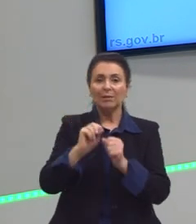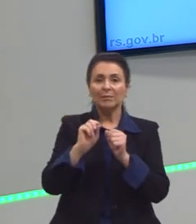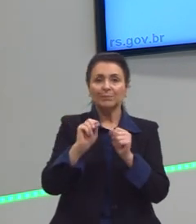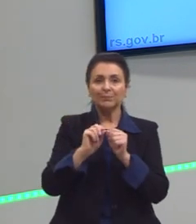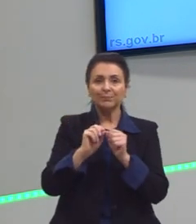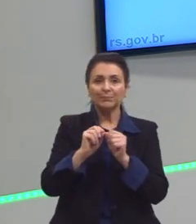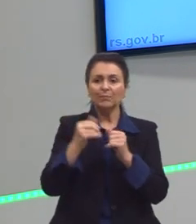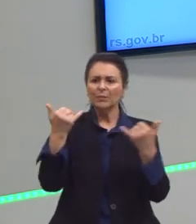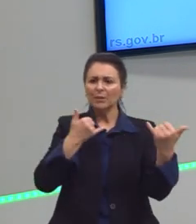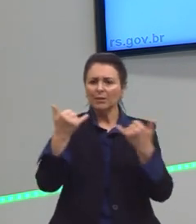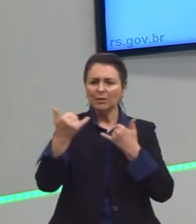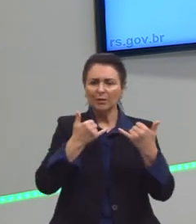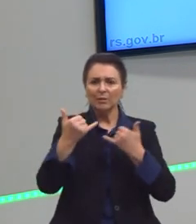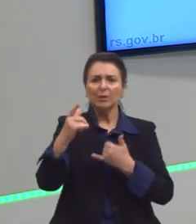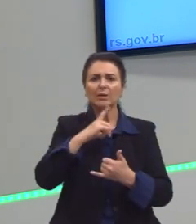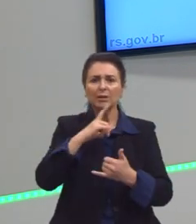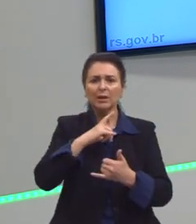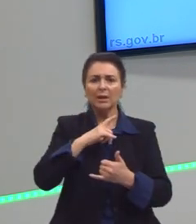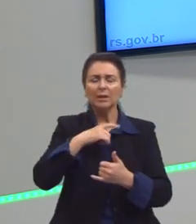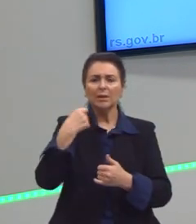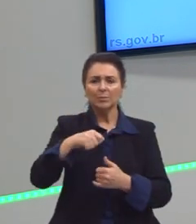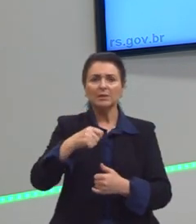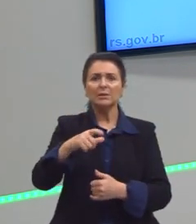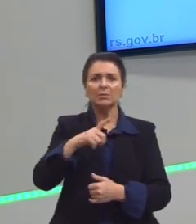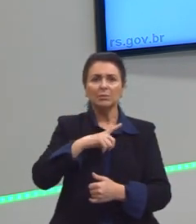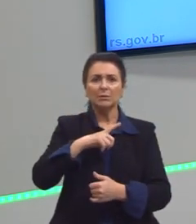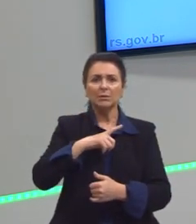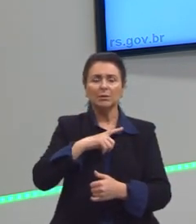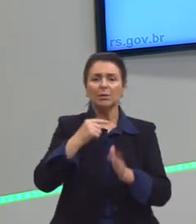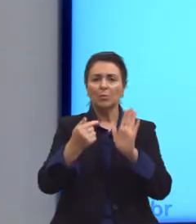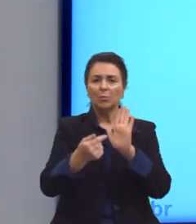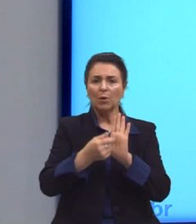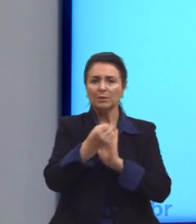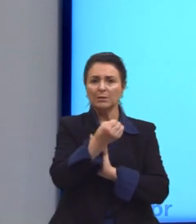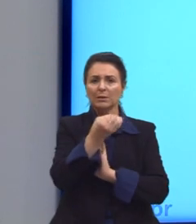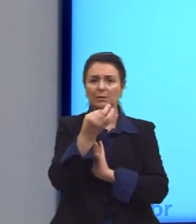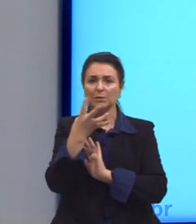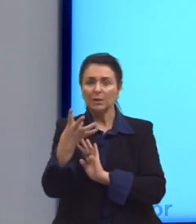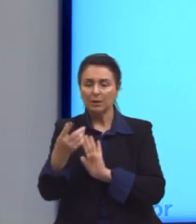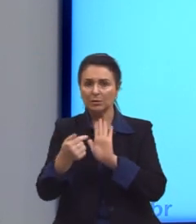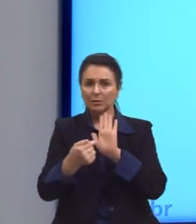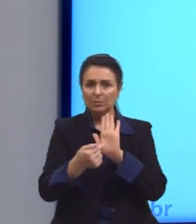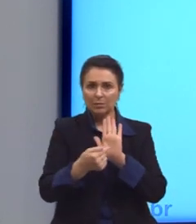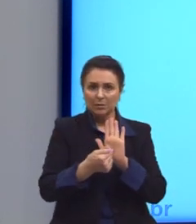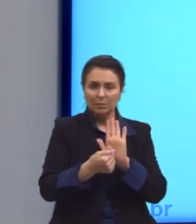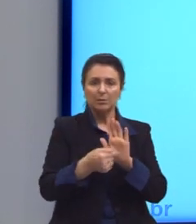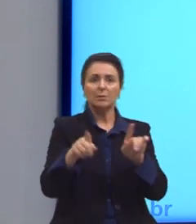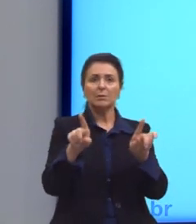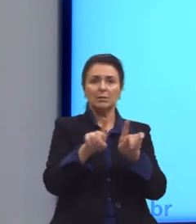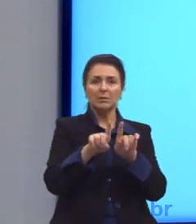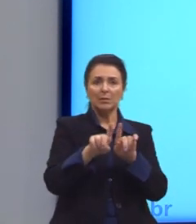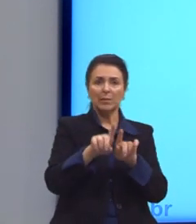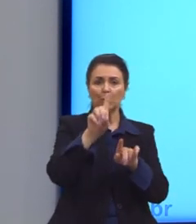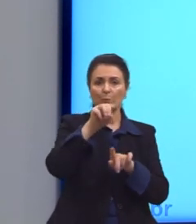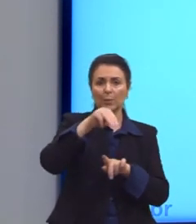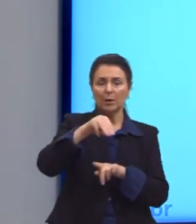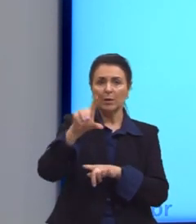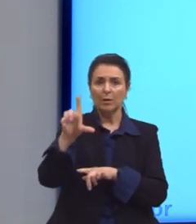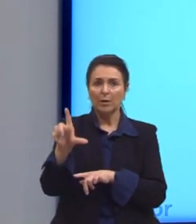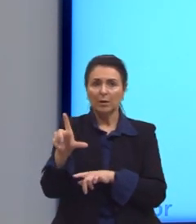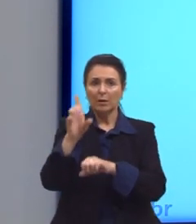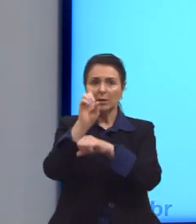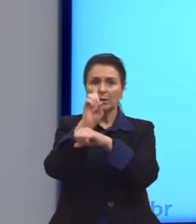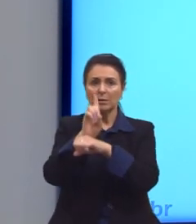está me dando e qual informação eu preciso obter, então, traz a quantidade de amostra, a alíquota tem 1 ml, a densidade é 1